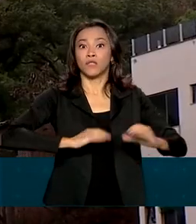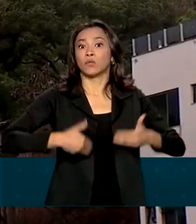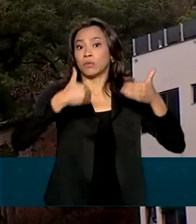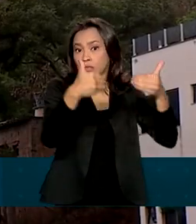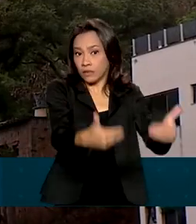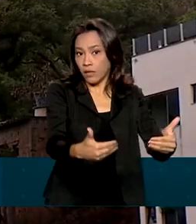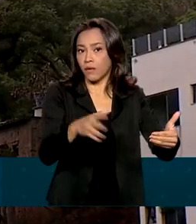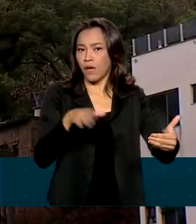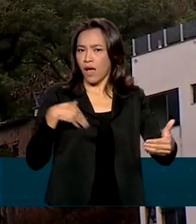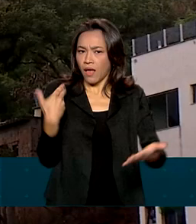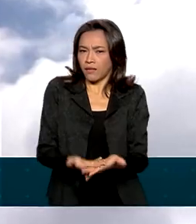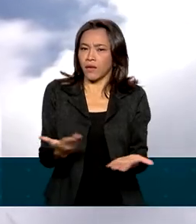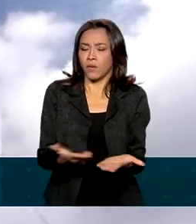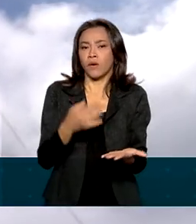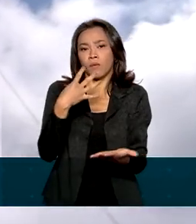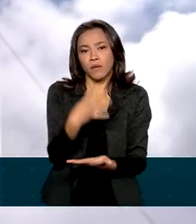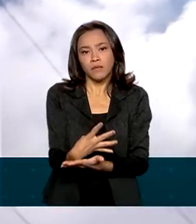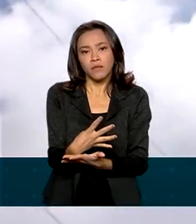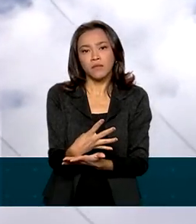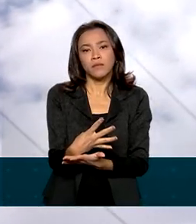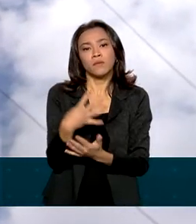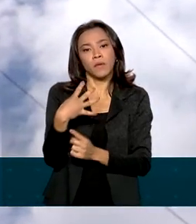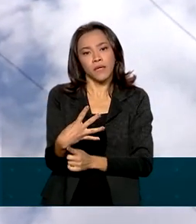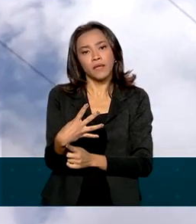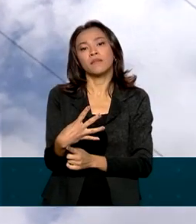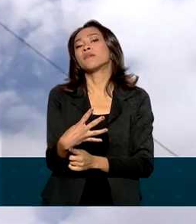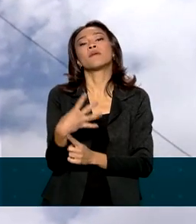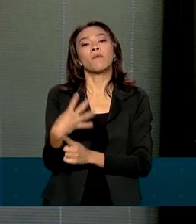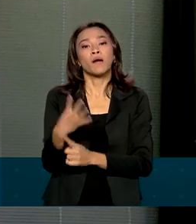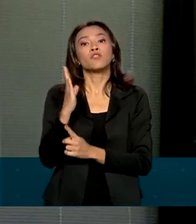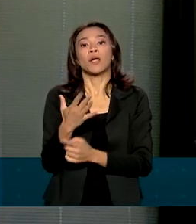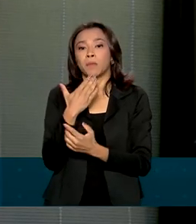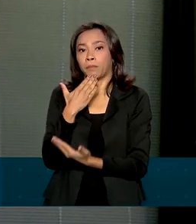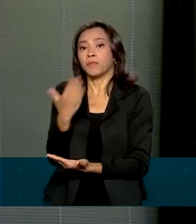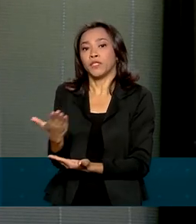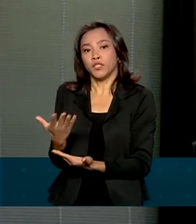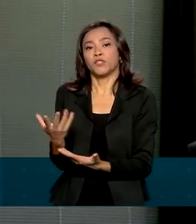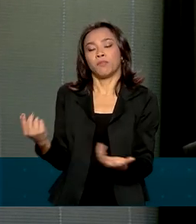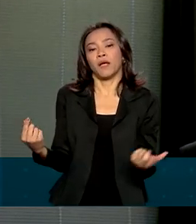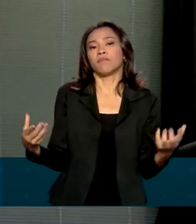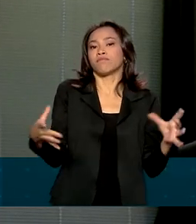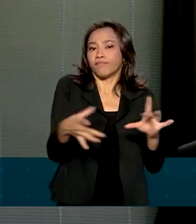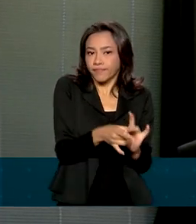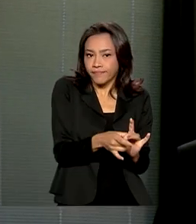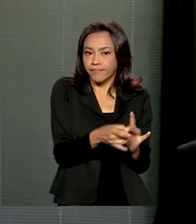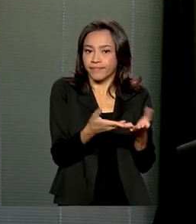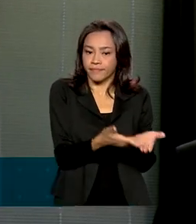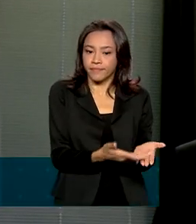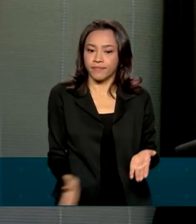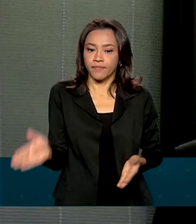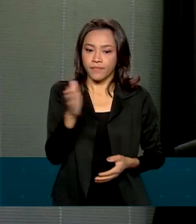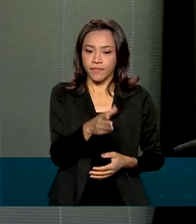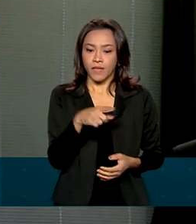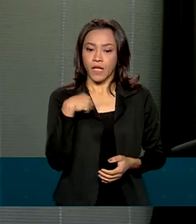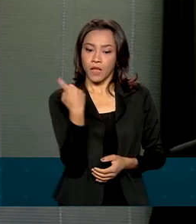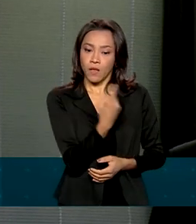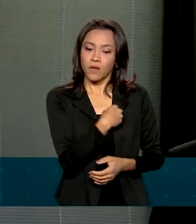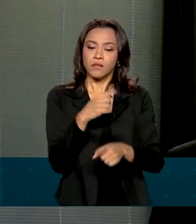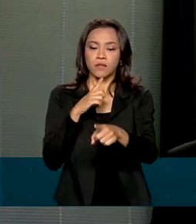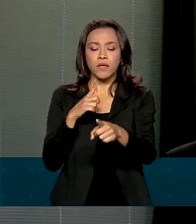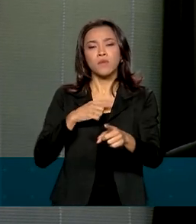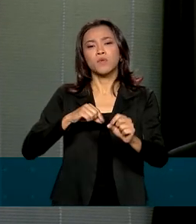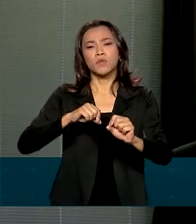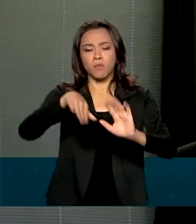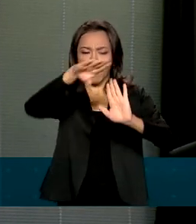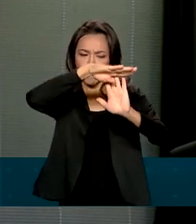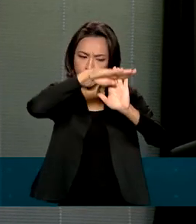444 municípios já pediram a inclusão. Produzimos uma programação de extrema qualidade, uma programação